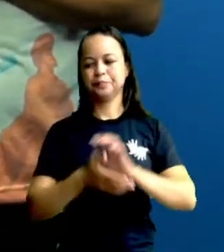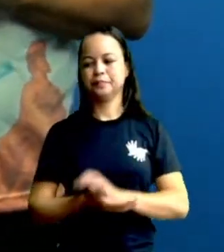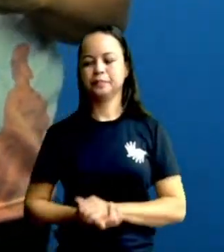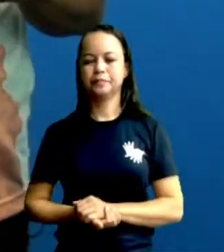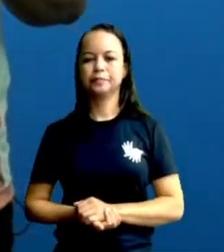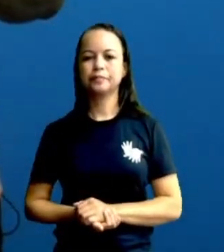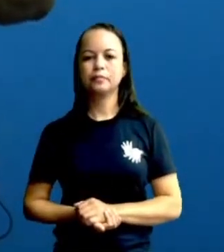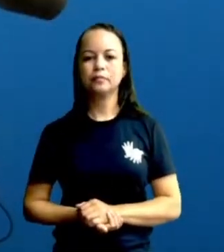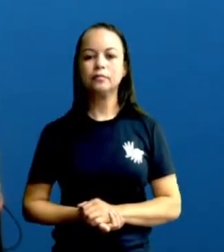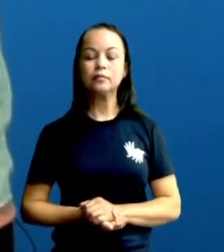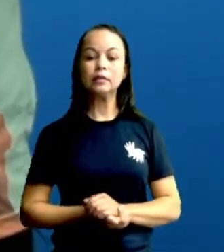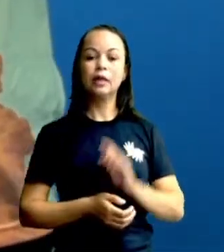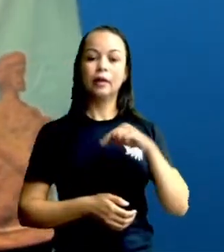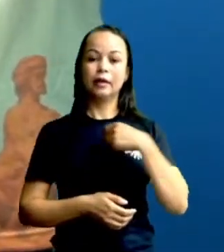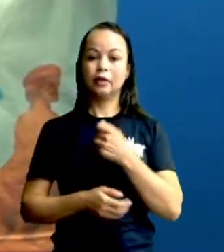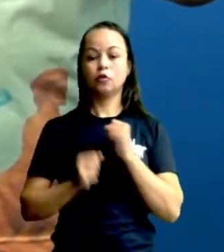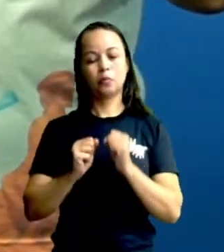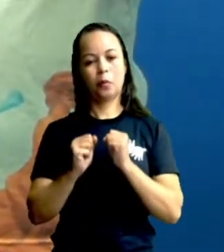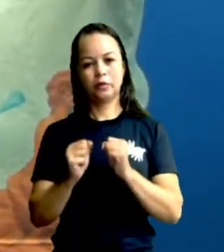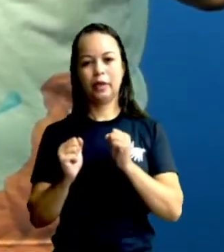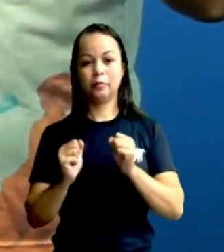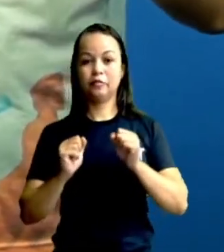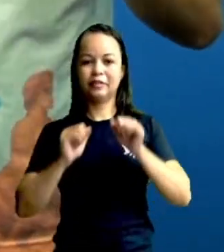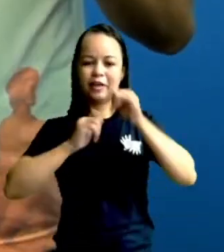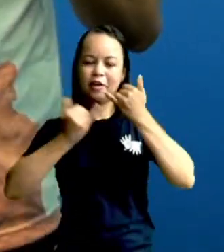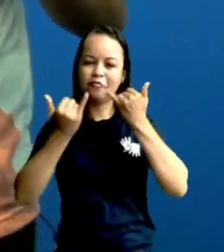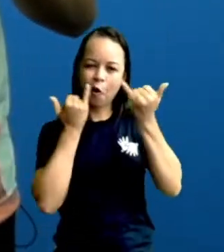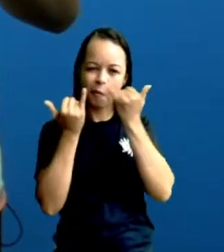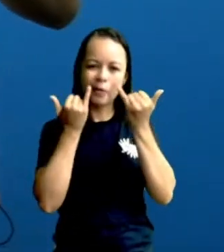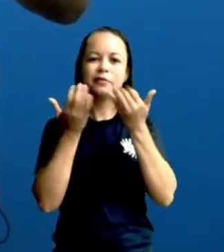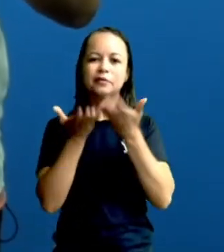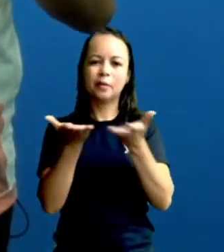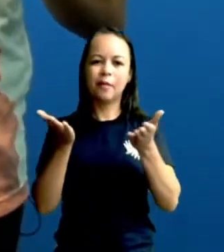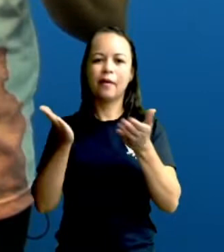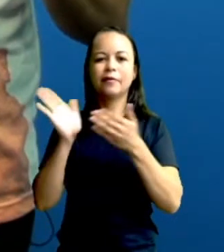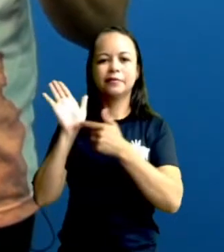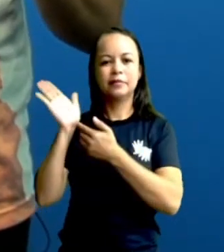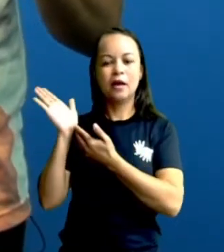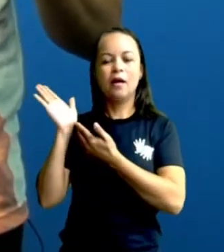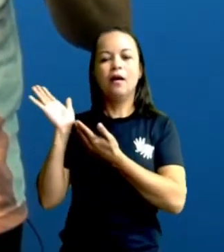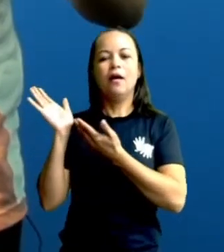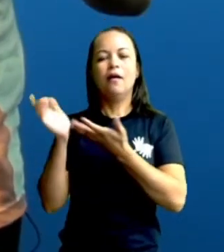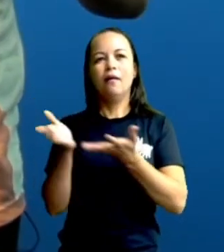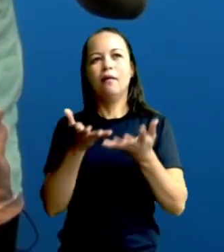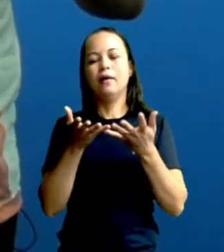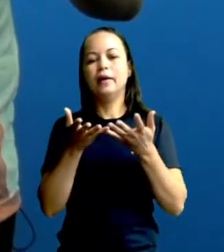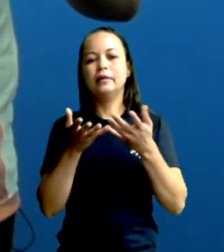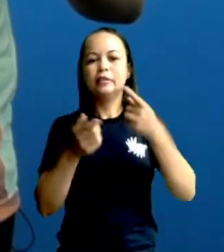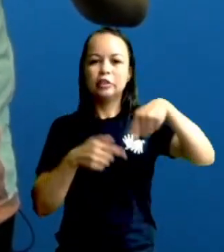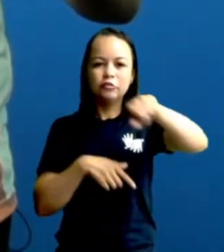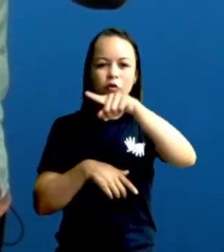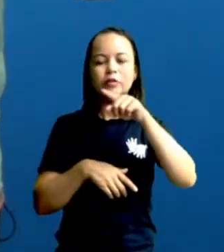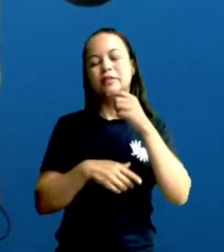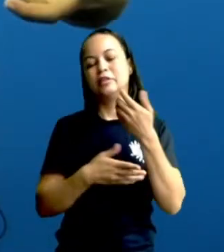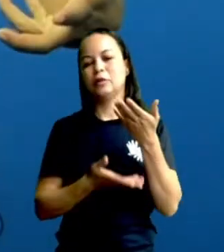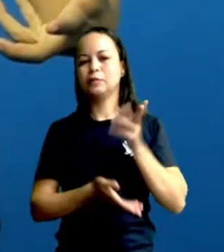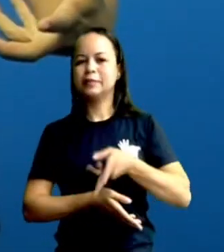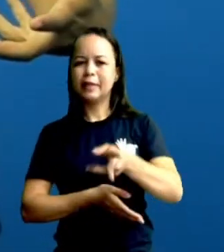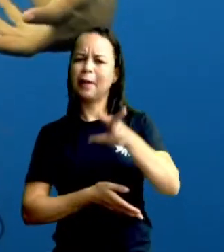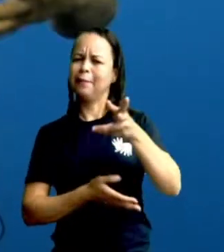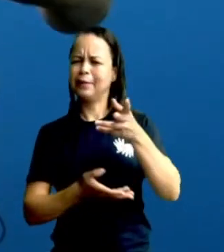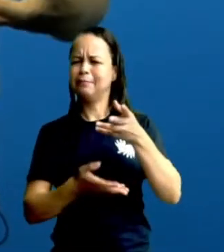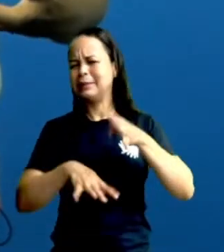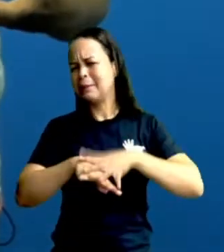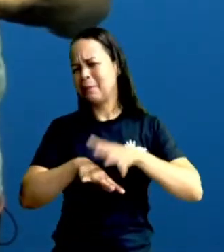para que a gente possa trazer essa informação que eu acho que matematicamente é interessante você estar sempre aumentando o